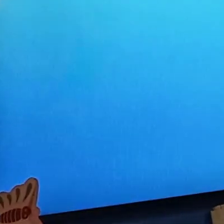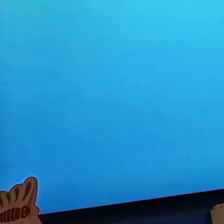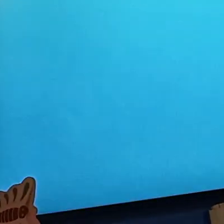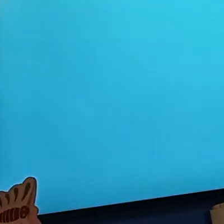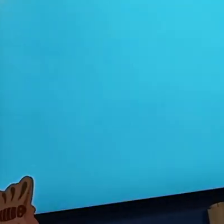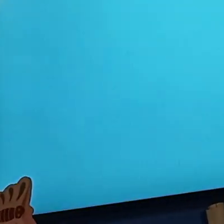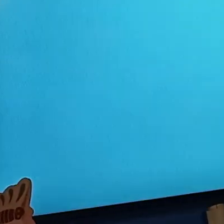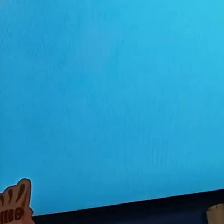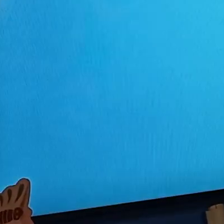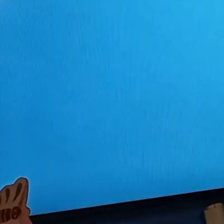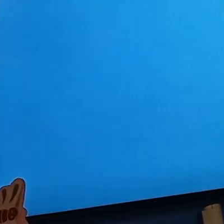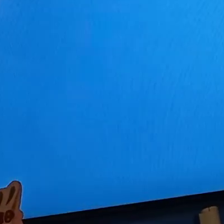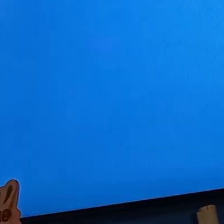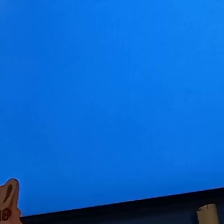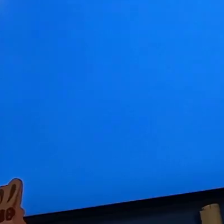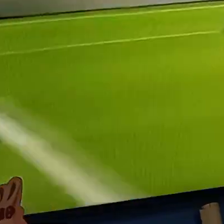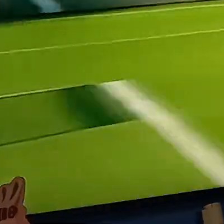Apoio Globo